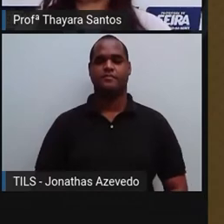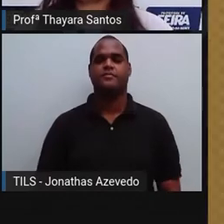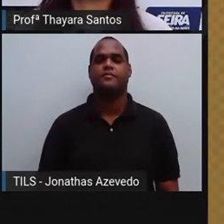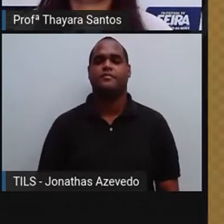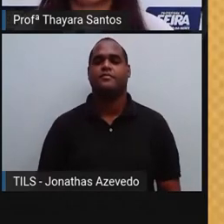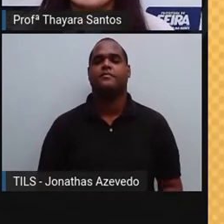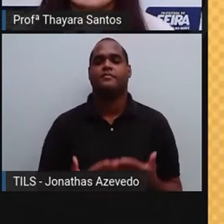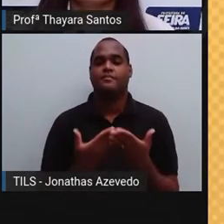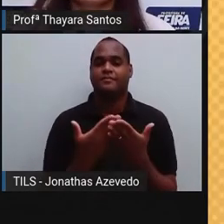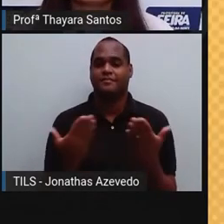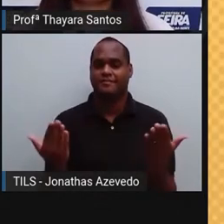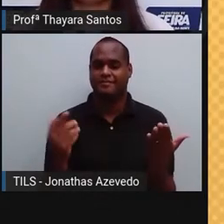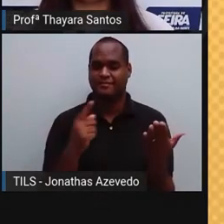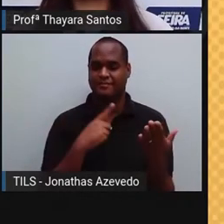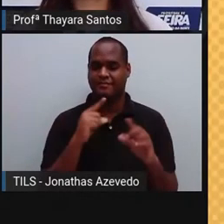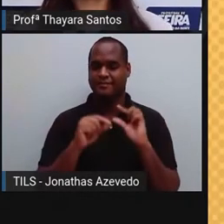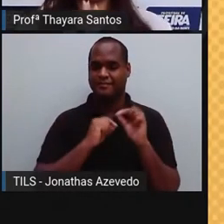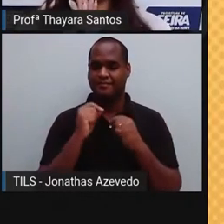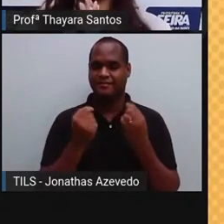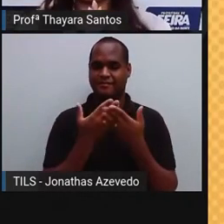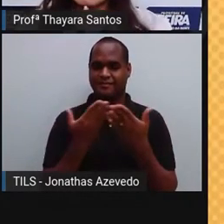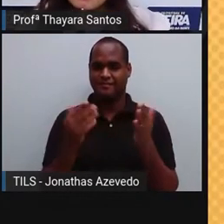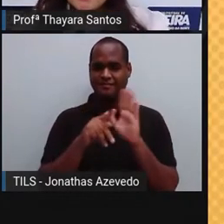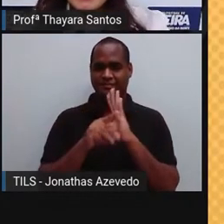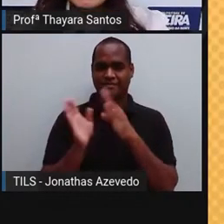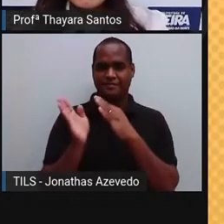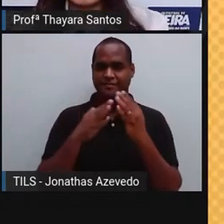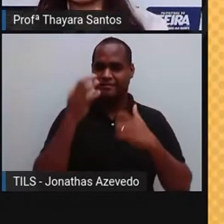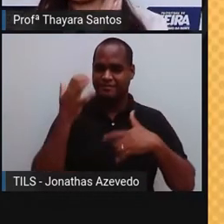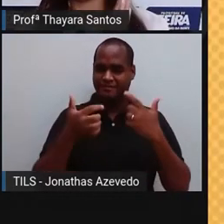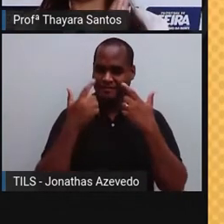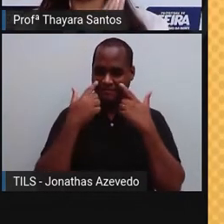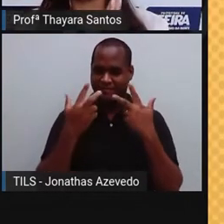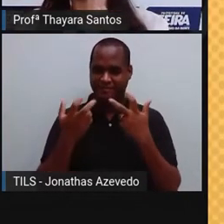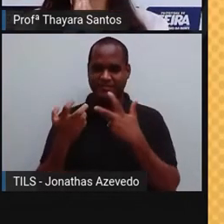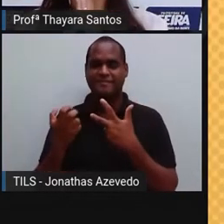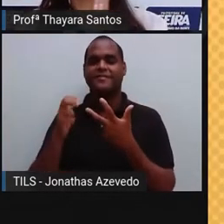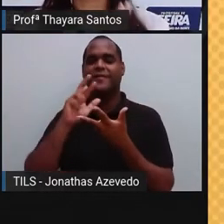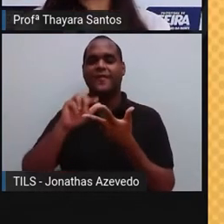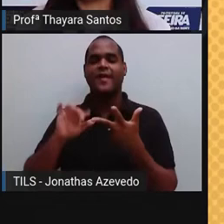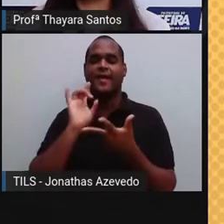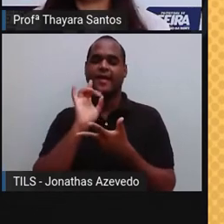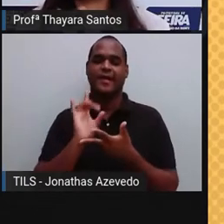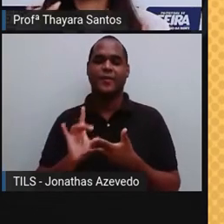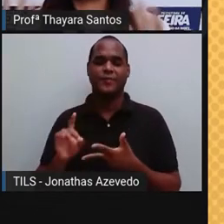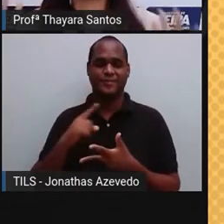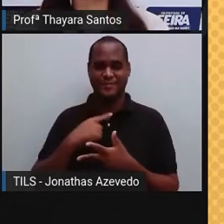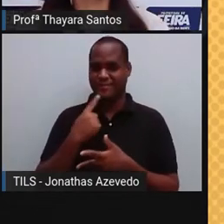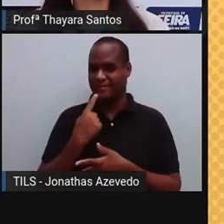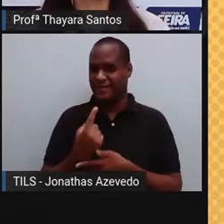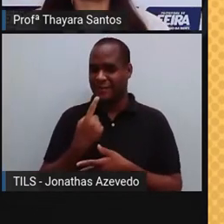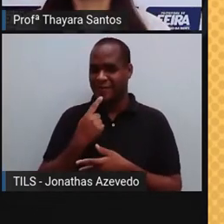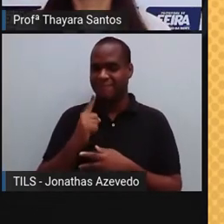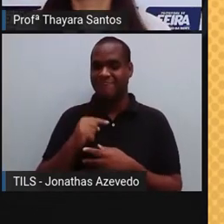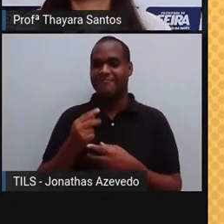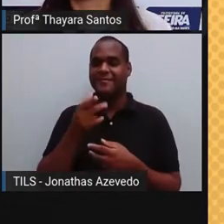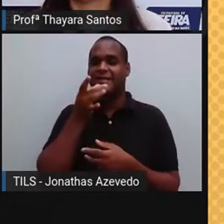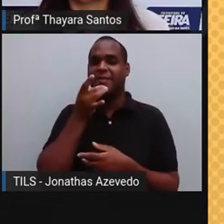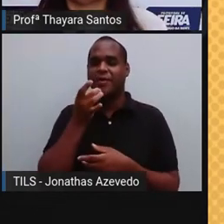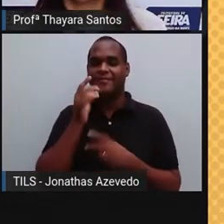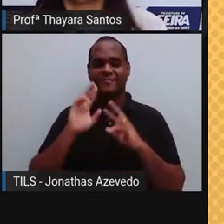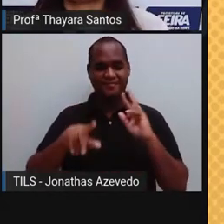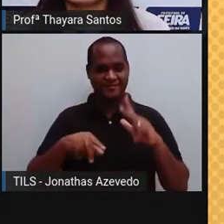Então, vamos lá ver esse vídeo e vocês vão conseguir perceber. Cada região da nossa língua percebe um sabor diferente.